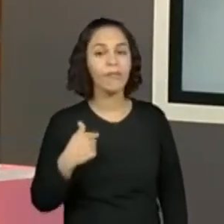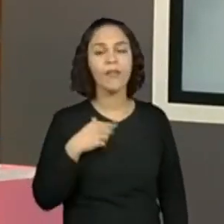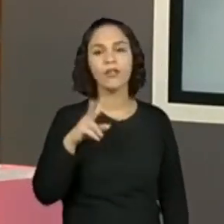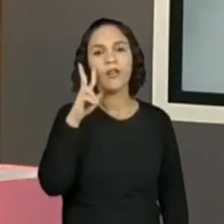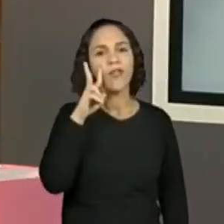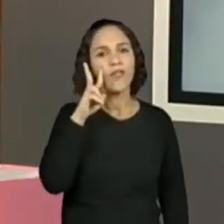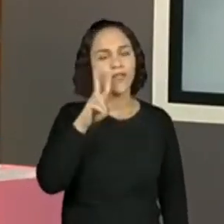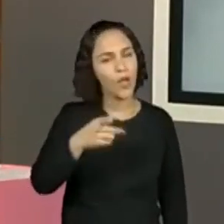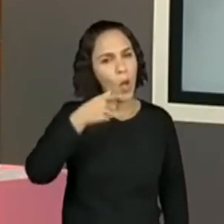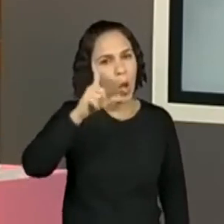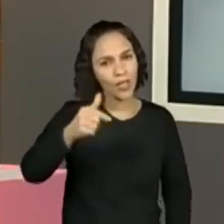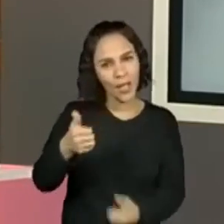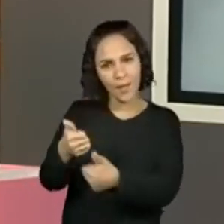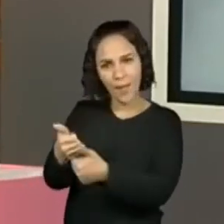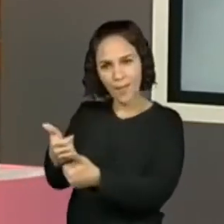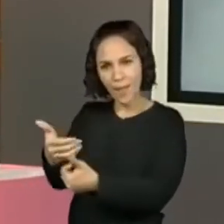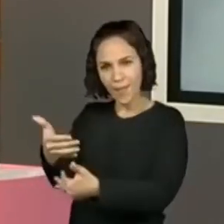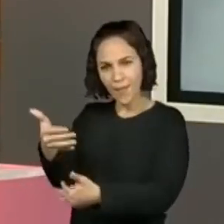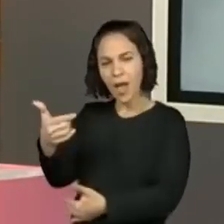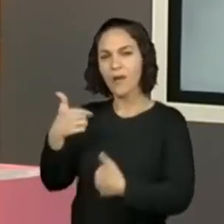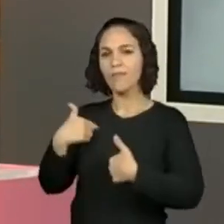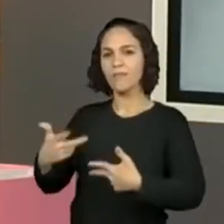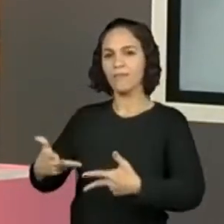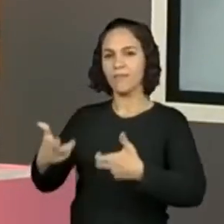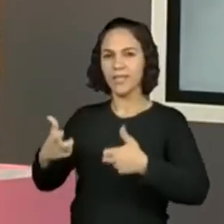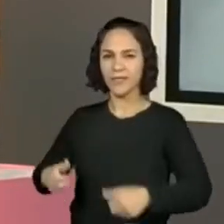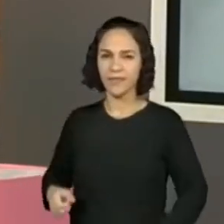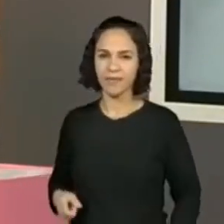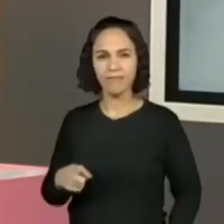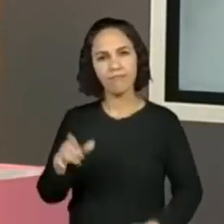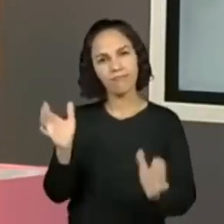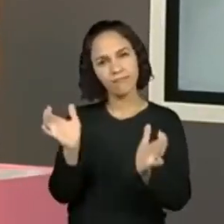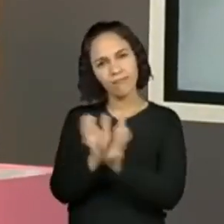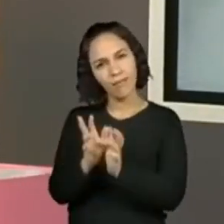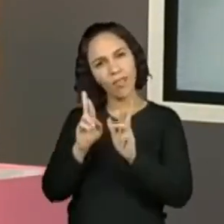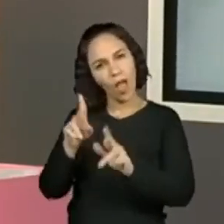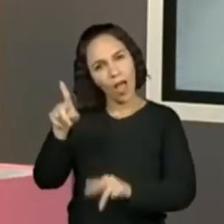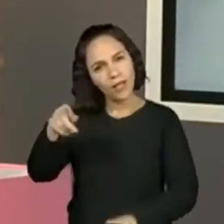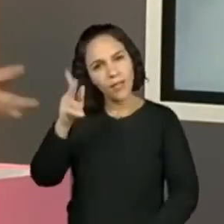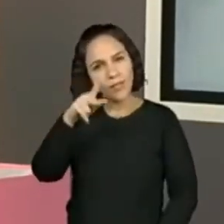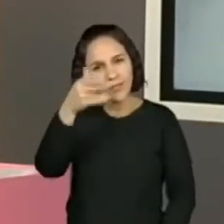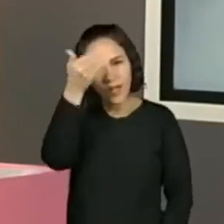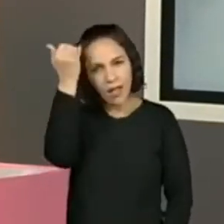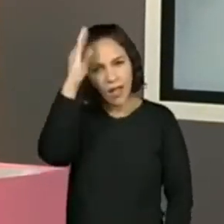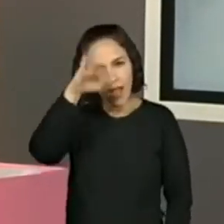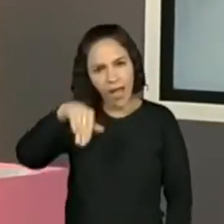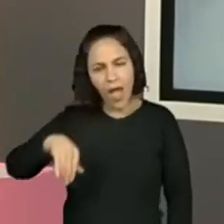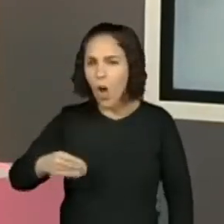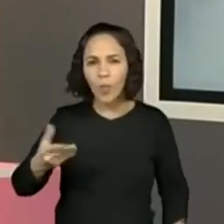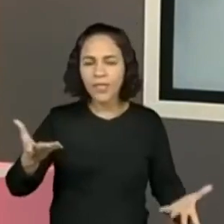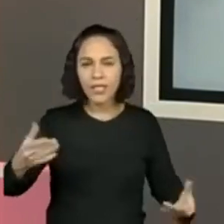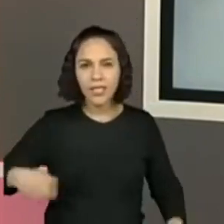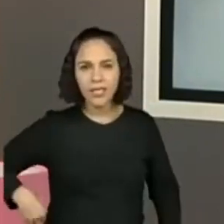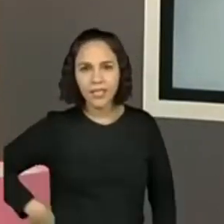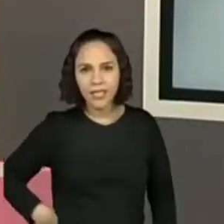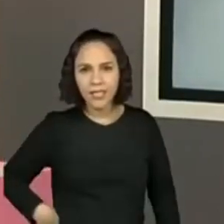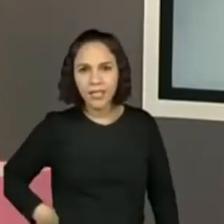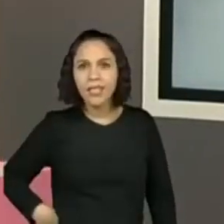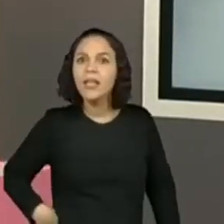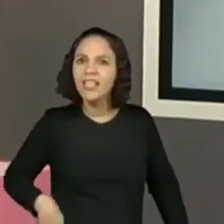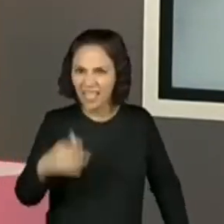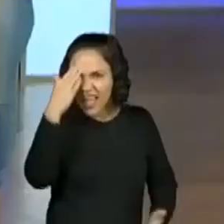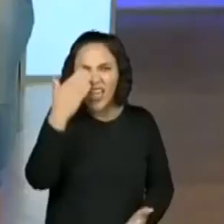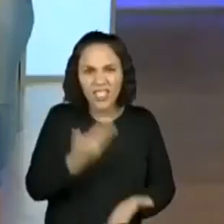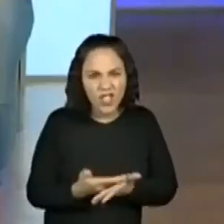as mensagens ontem no chat e eu percebi que uma galera estava torcendo para o professor Jonas. Como assim? Você